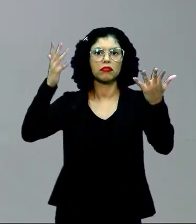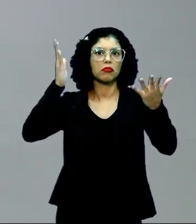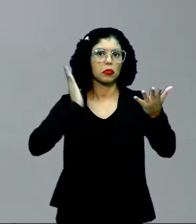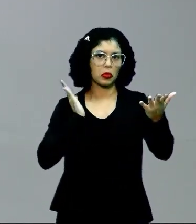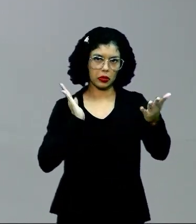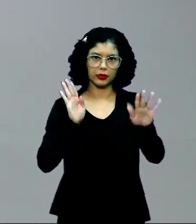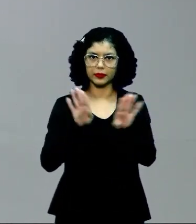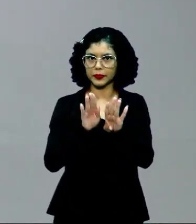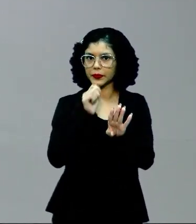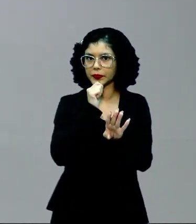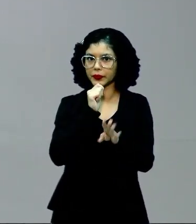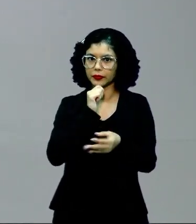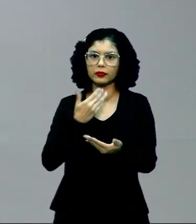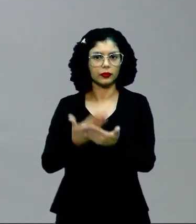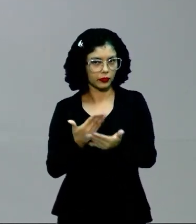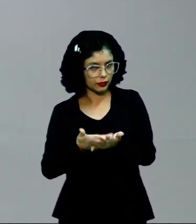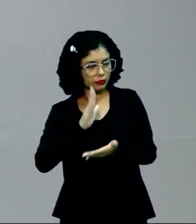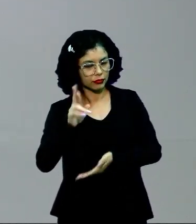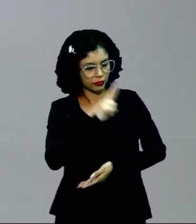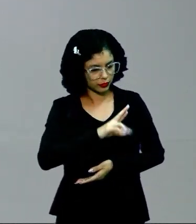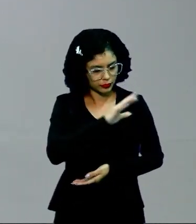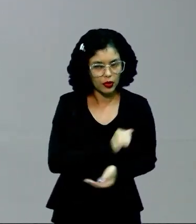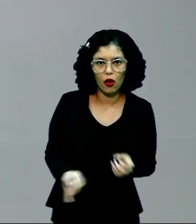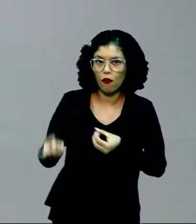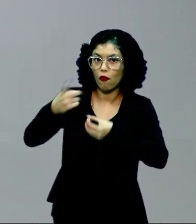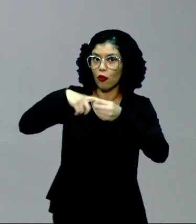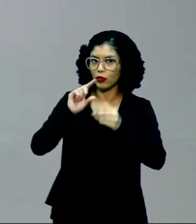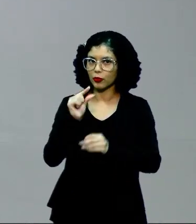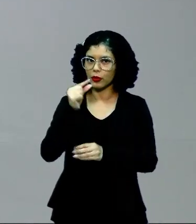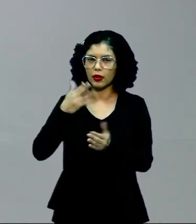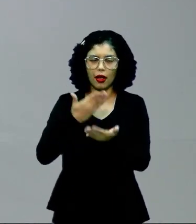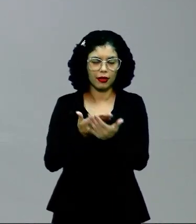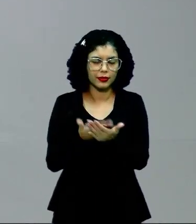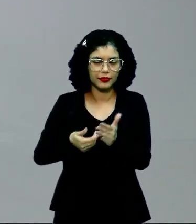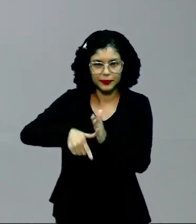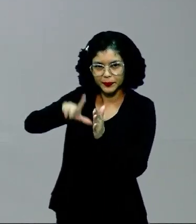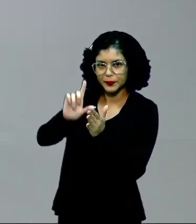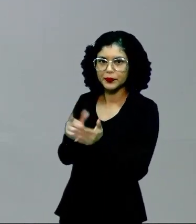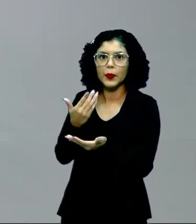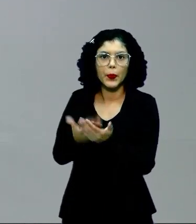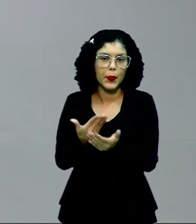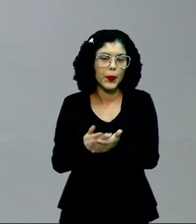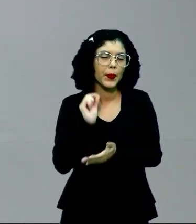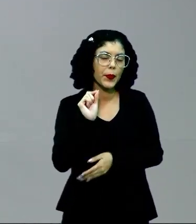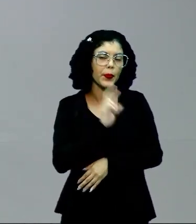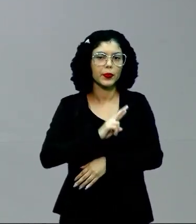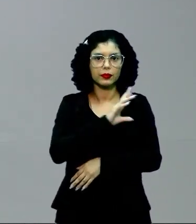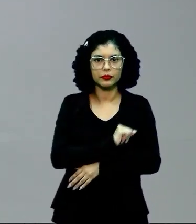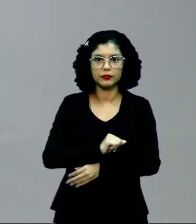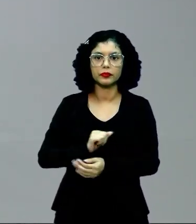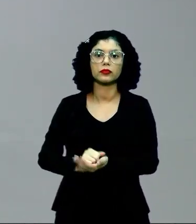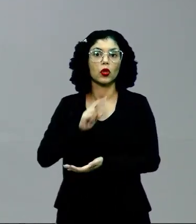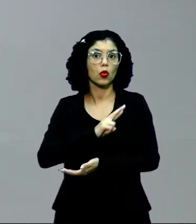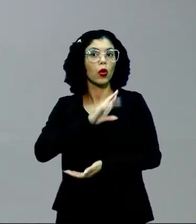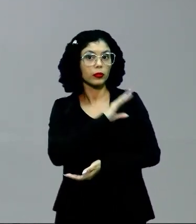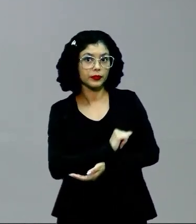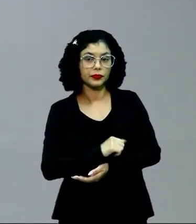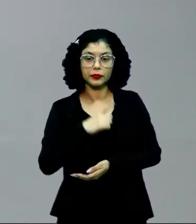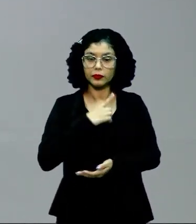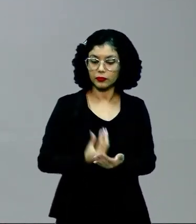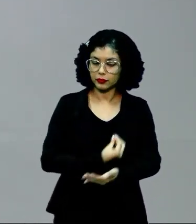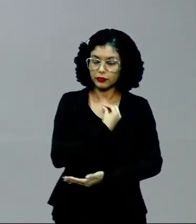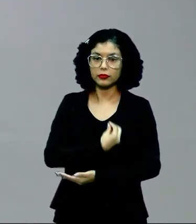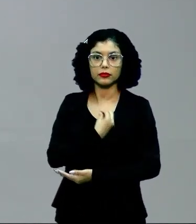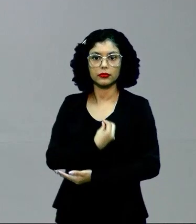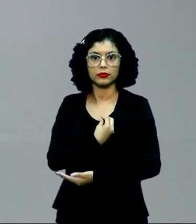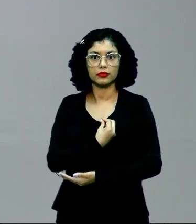obviamente, você já estudou o romantismo, se não, volte um pouquinho algumas aulas aí para estudar o romantismo. No romantismo, eu tenho a